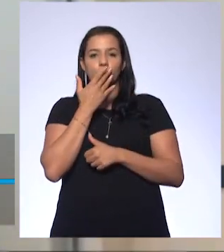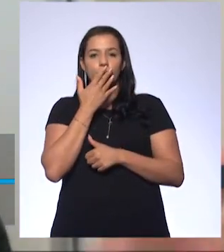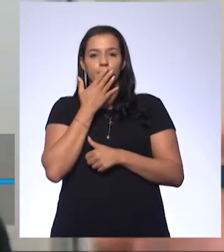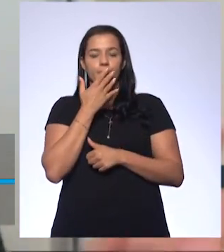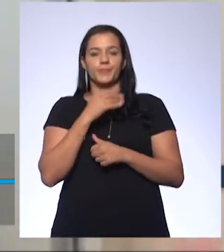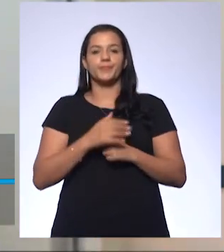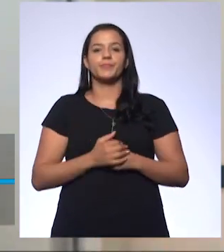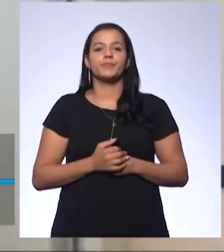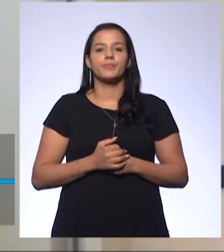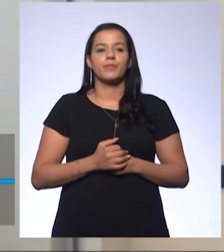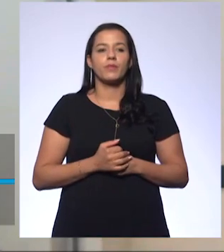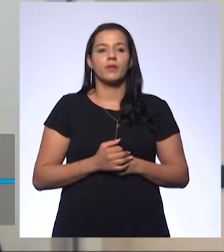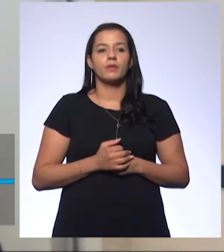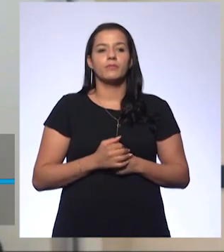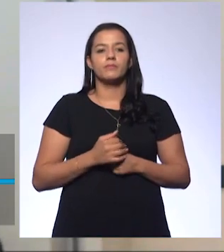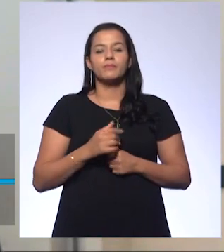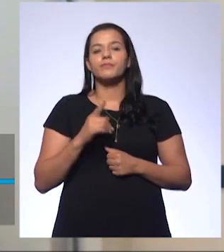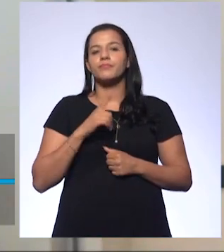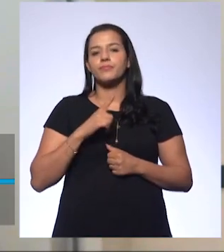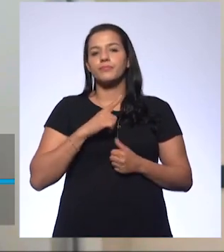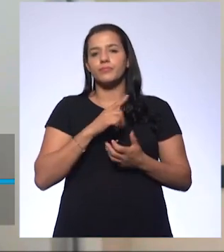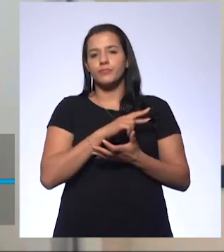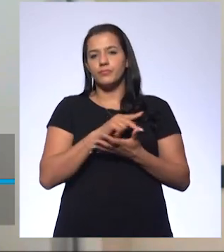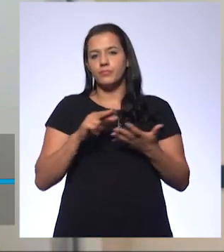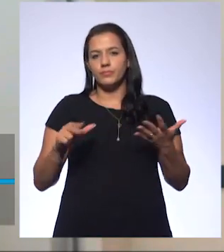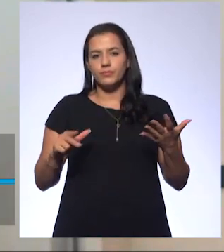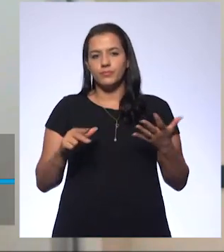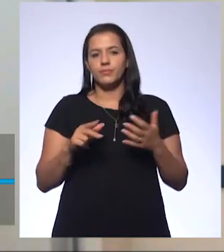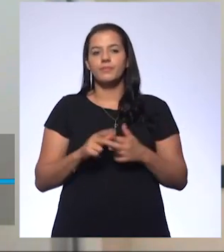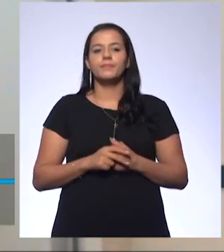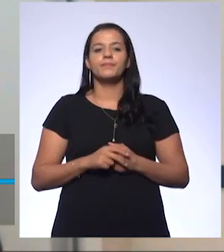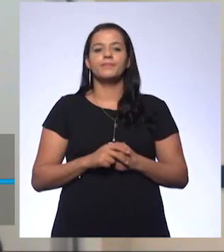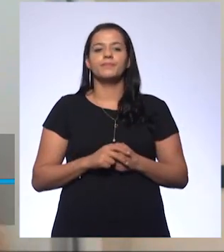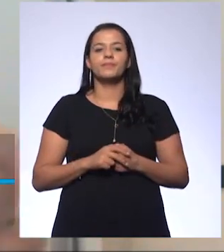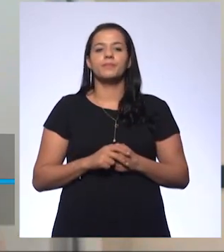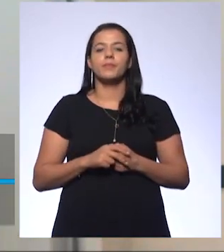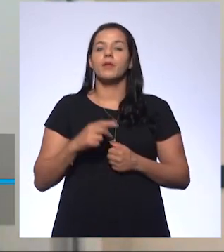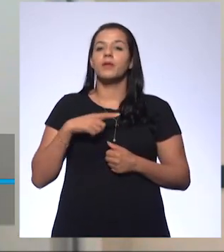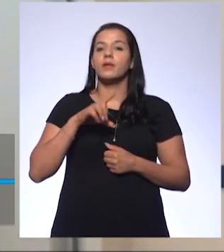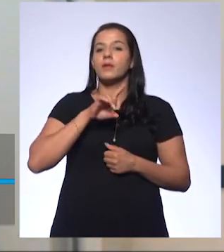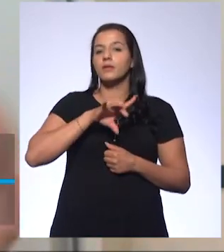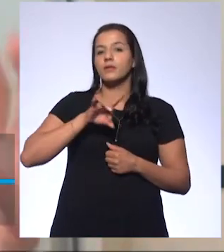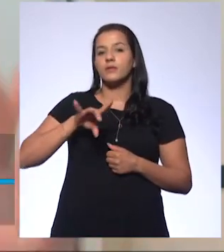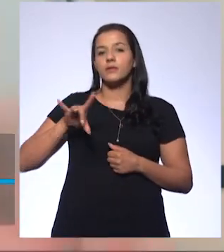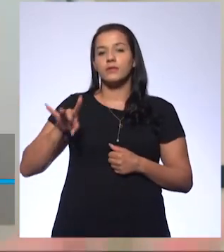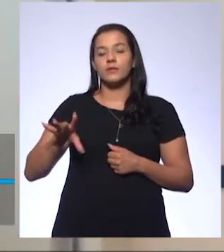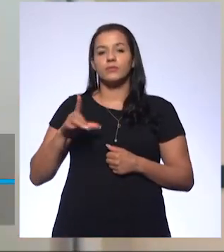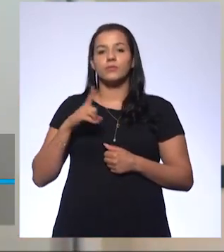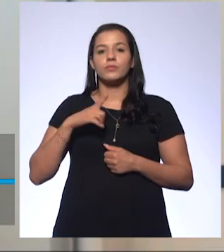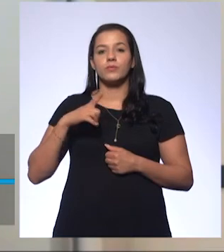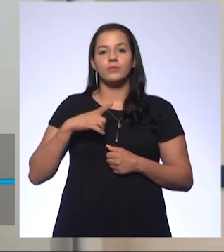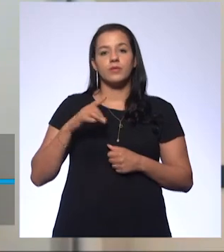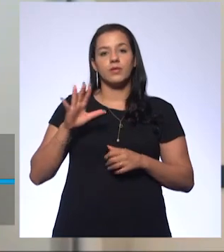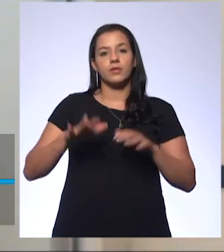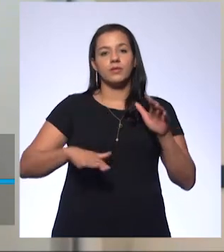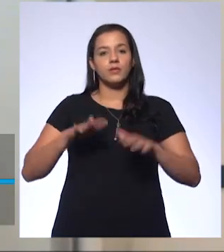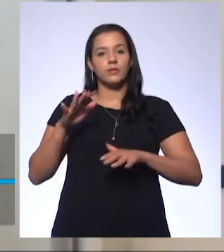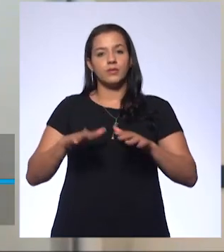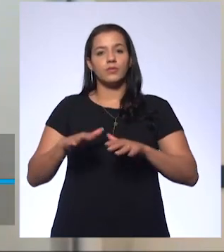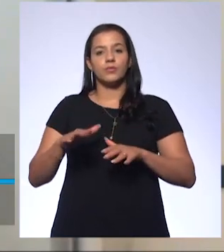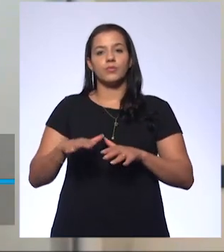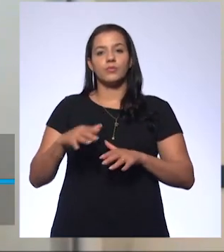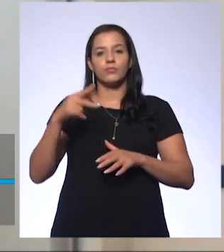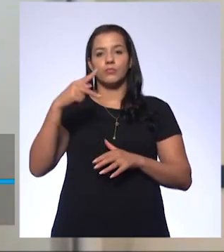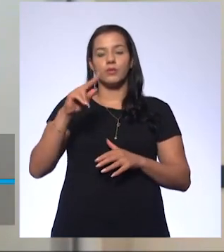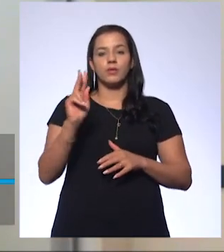Então, eu tenho uma série de indicadores, vários indicadores. Cada um deles atende a uma faixa de pH.